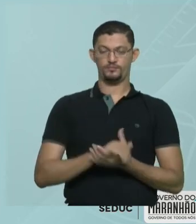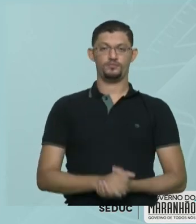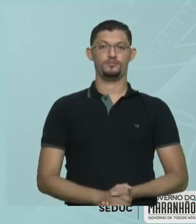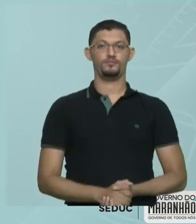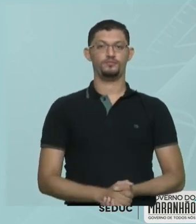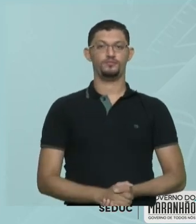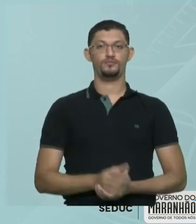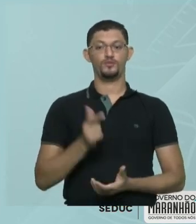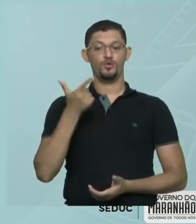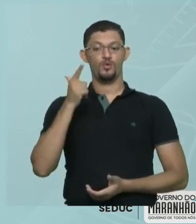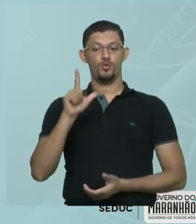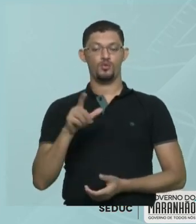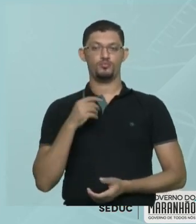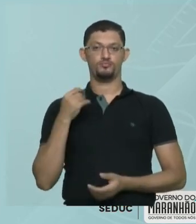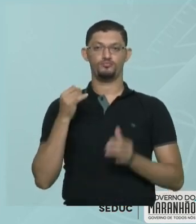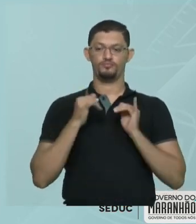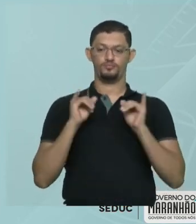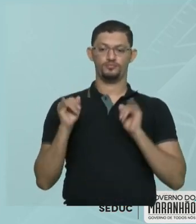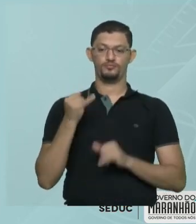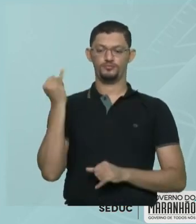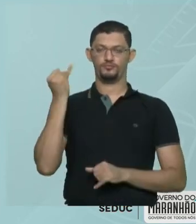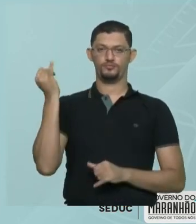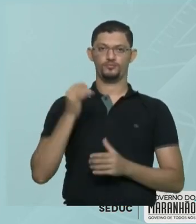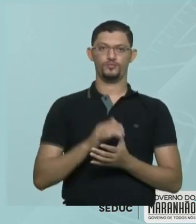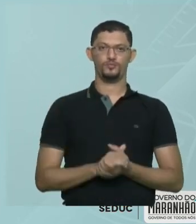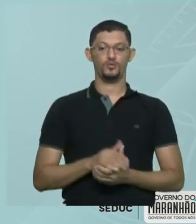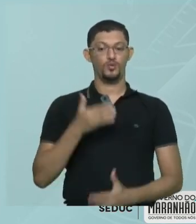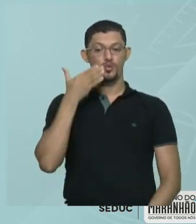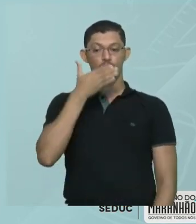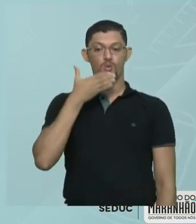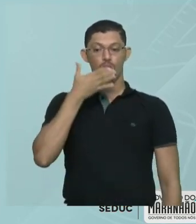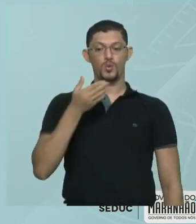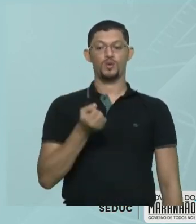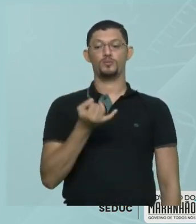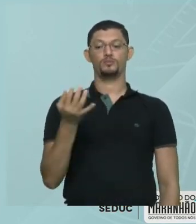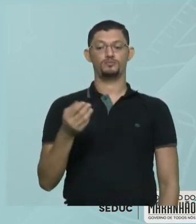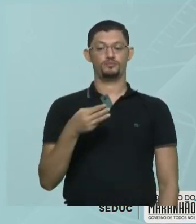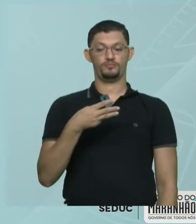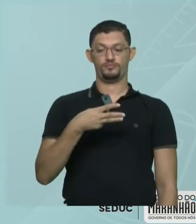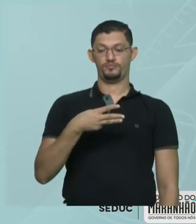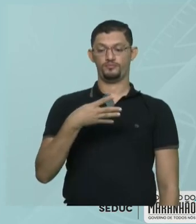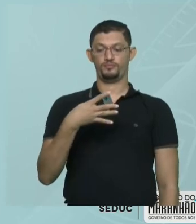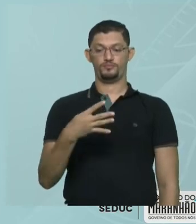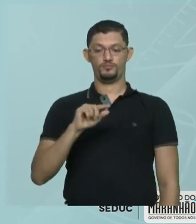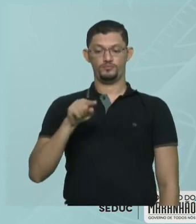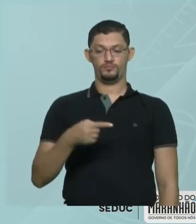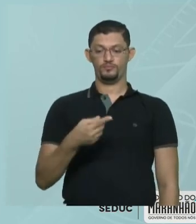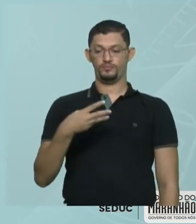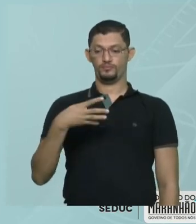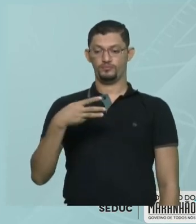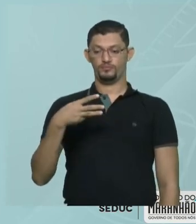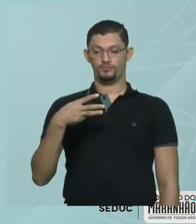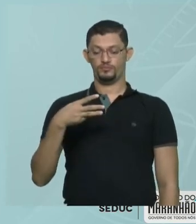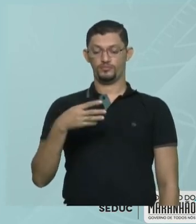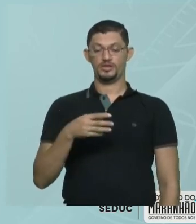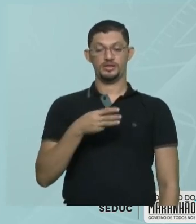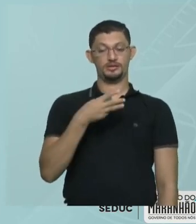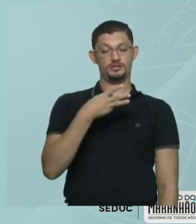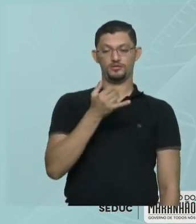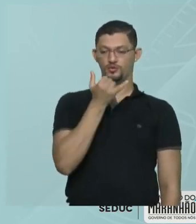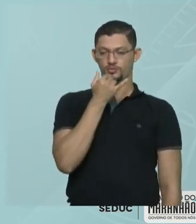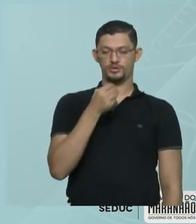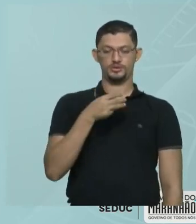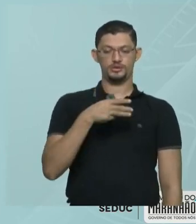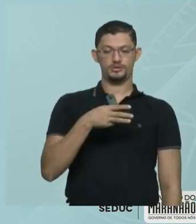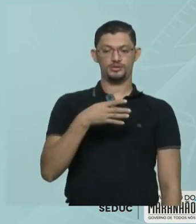Outra informação importante, a massa do açúcar, que é de 34,4 gramas. Ok, pessoal?